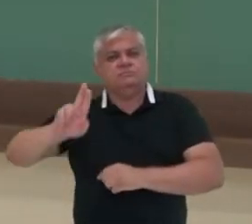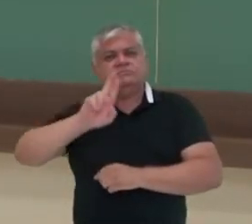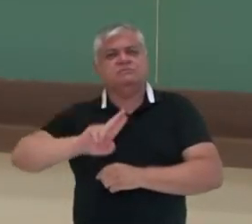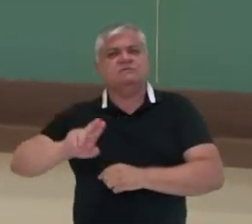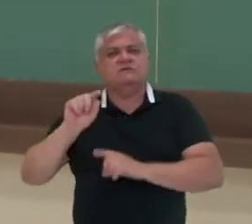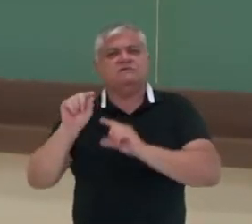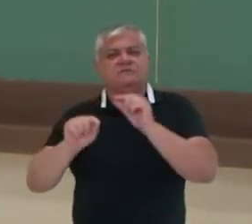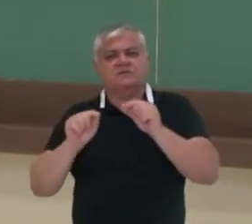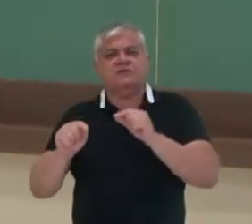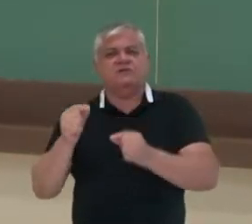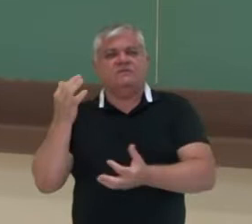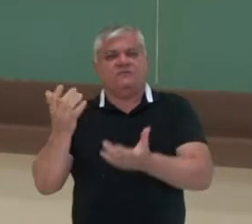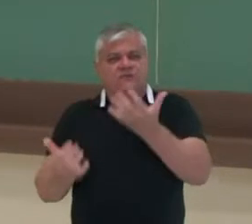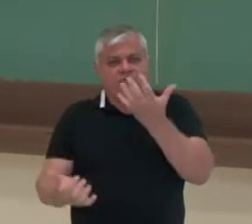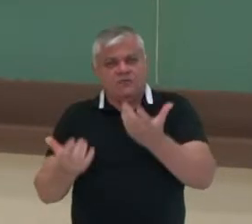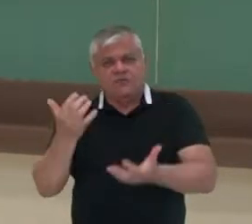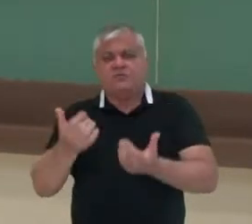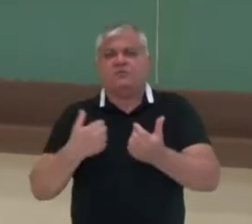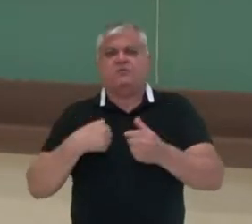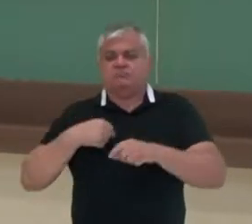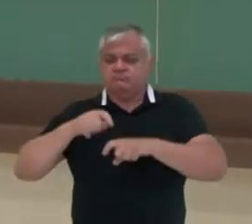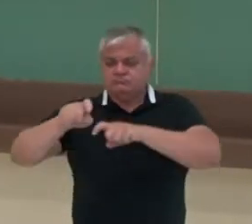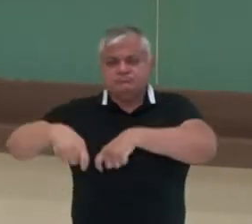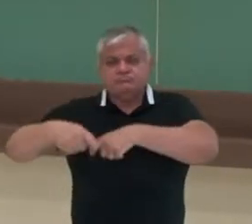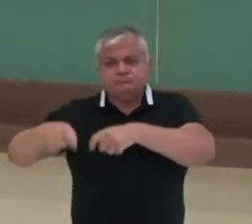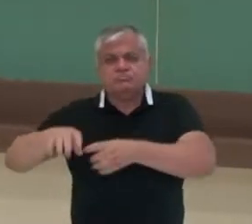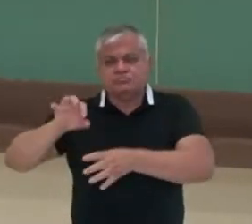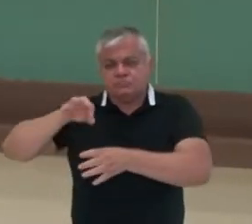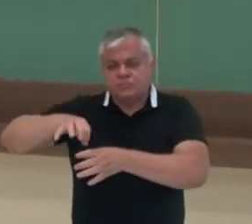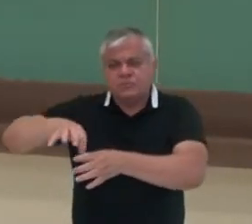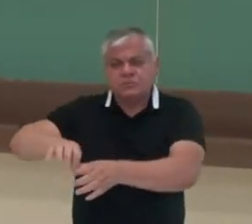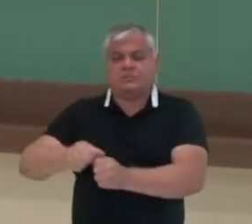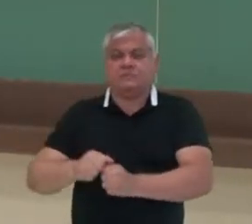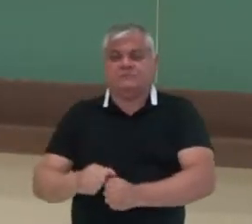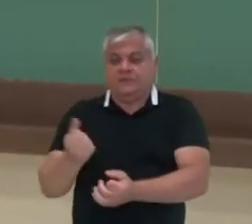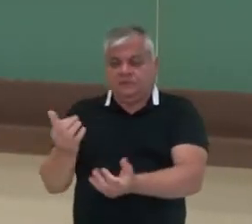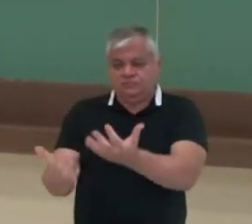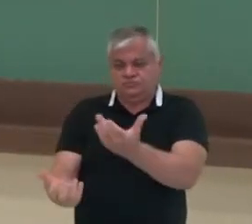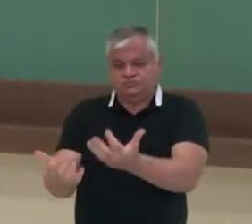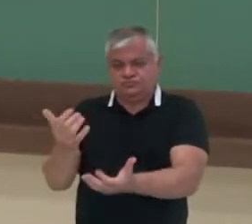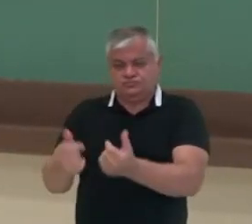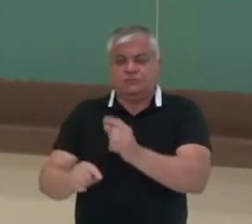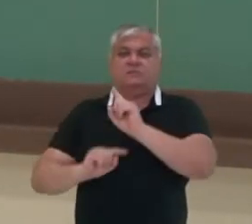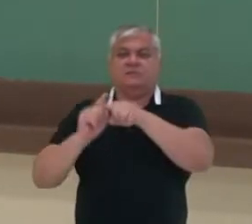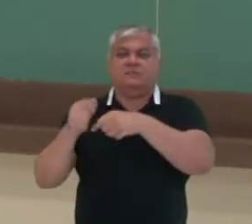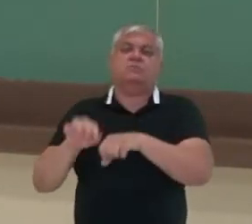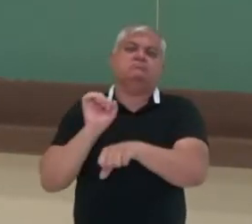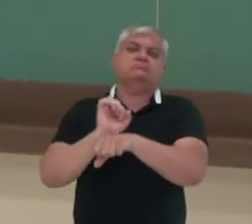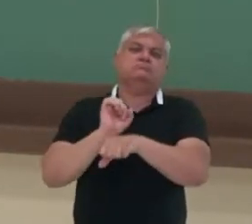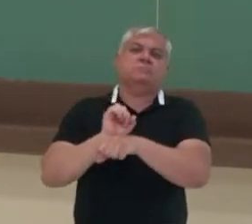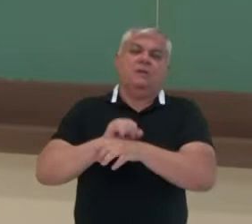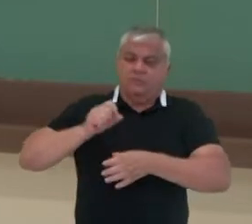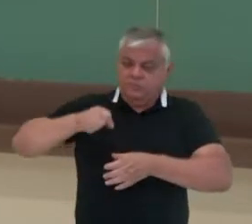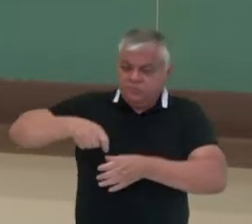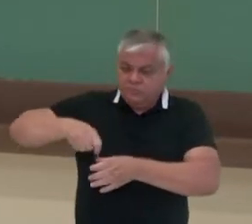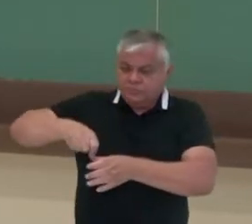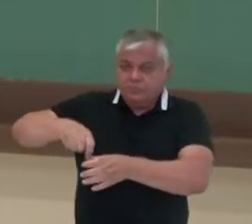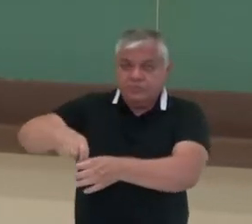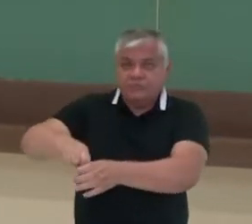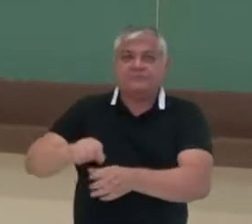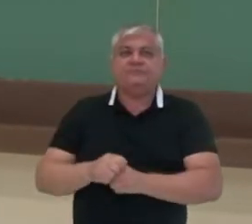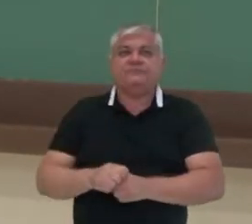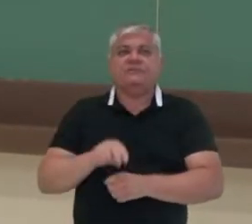fogo para o plantio. Derrubada, a queima, depois vinha o plantio. Chamada de